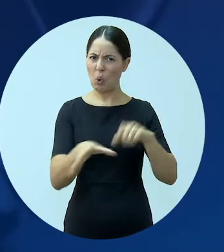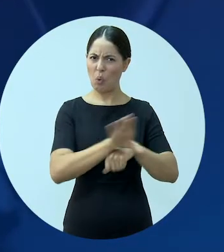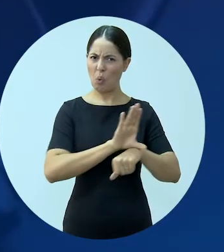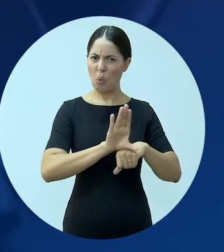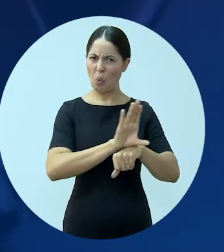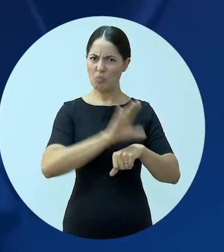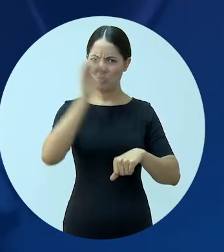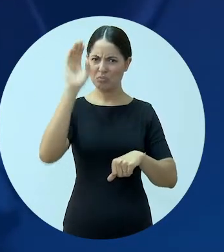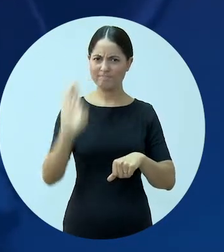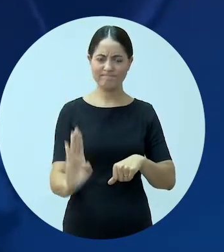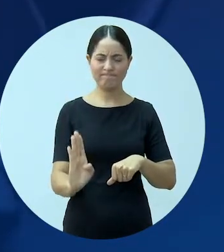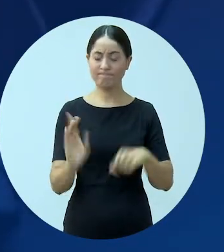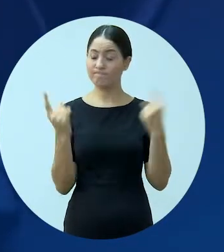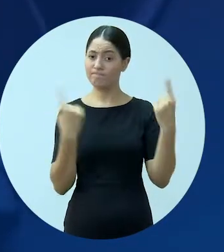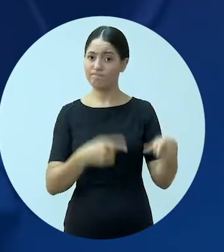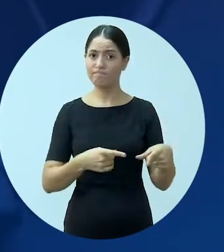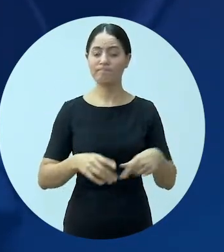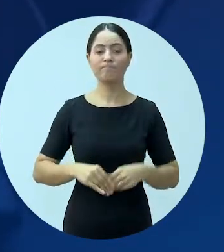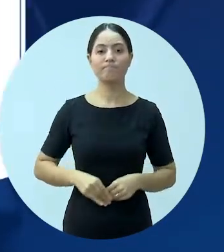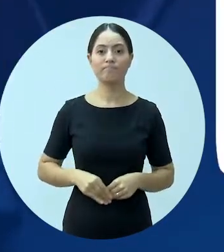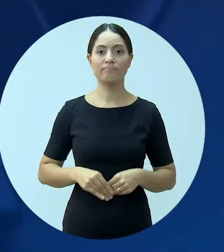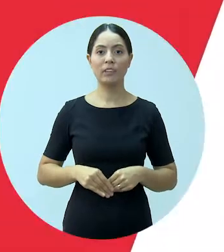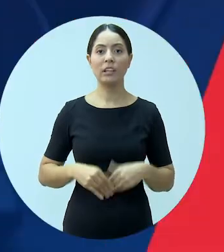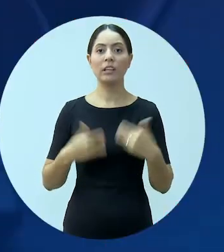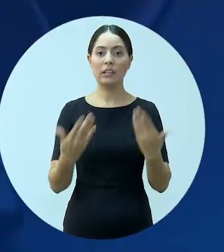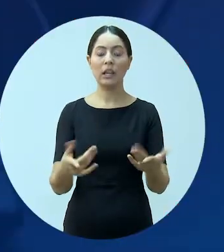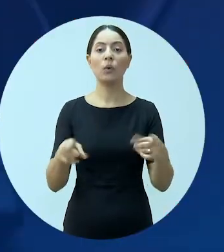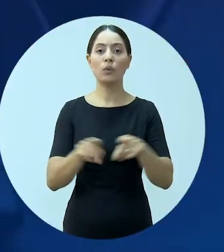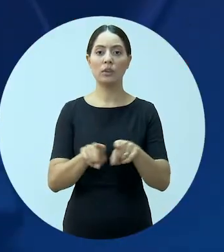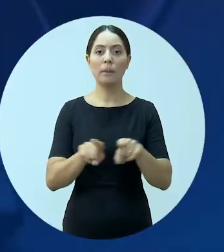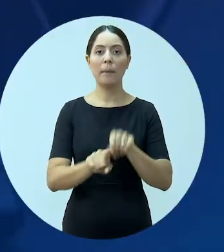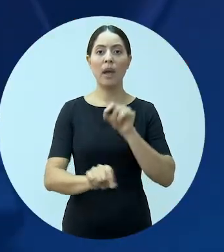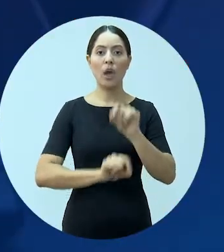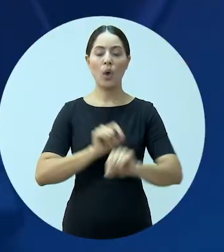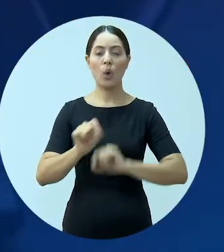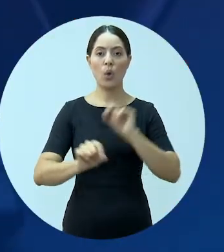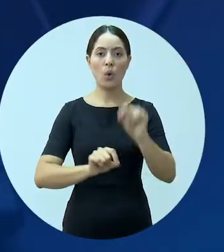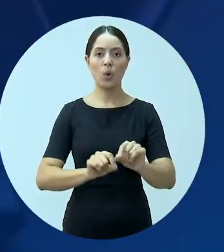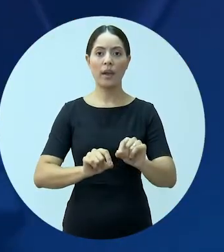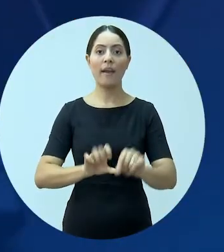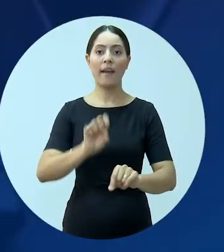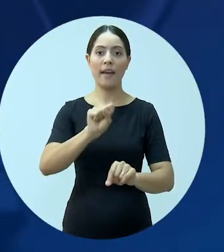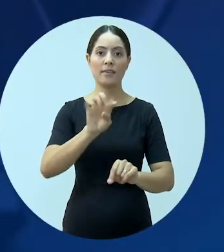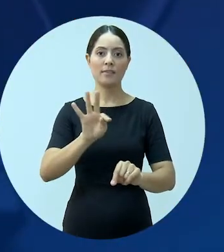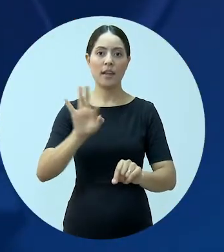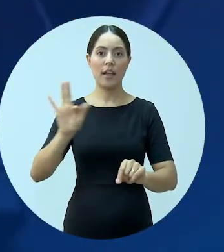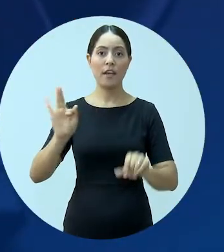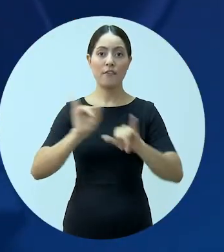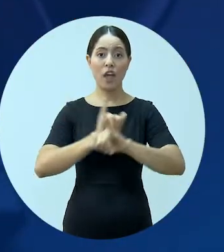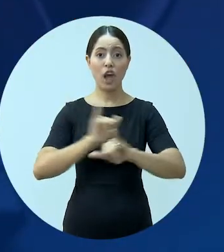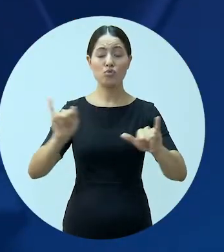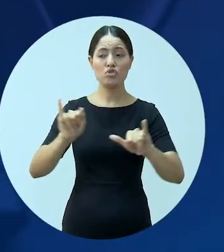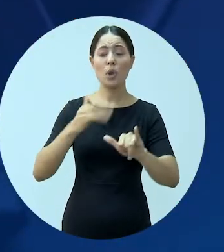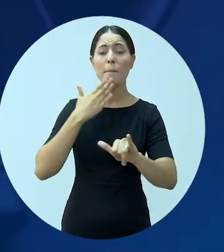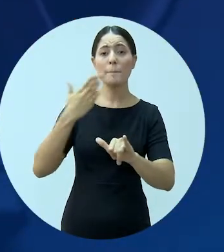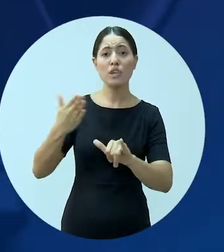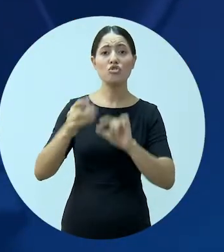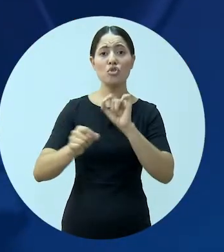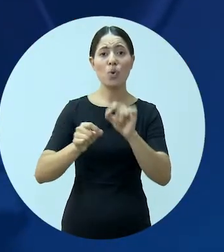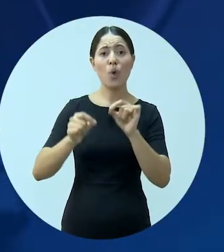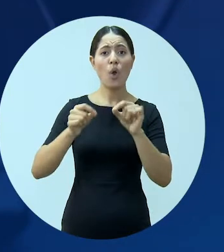pode criar um novo constitucionalismo no país. A OAB ajuizou no STF uma ação direta de